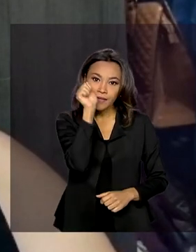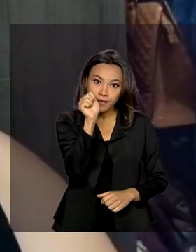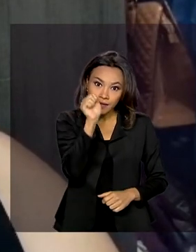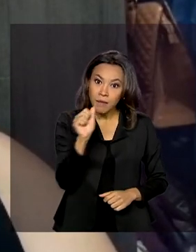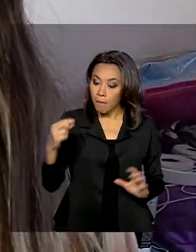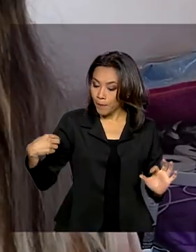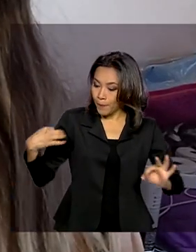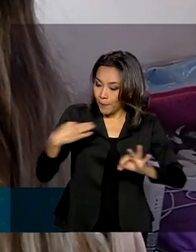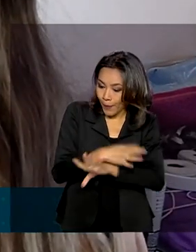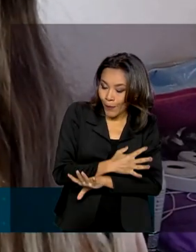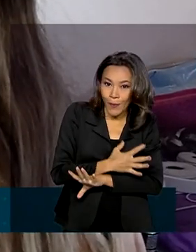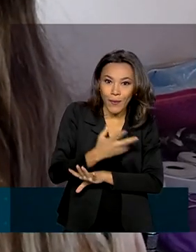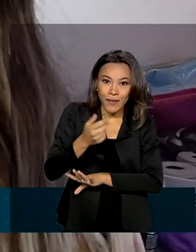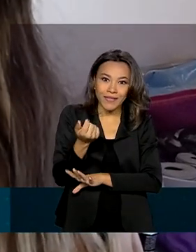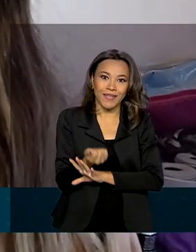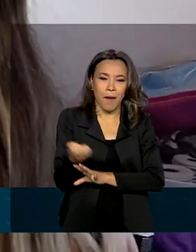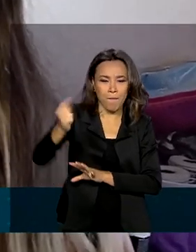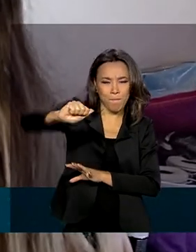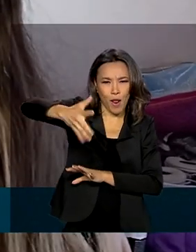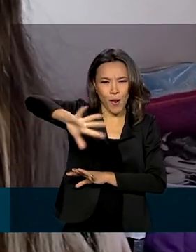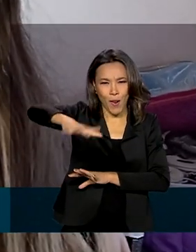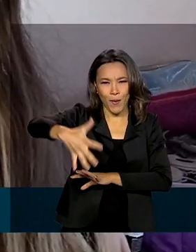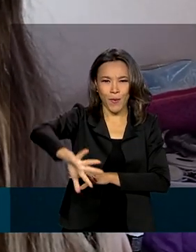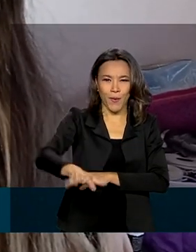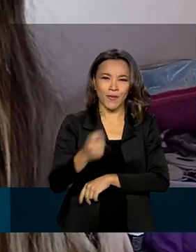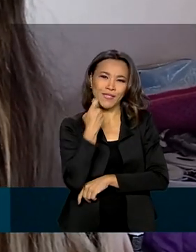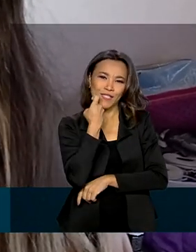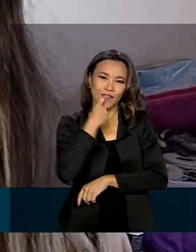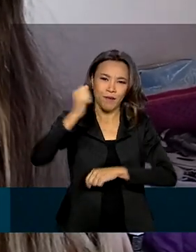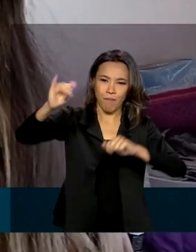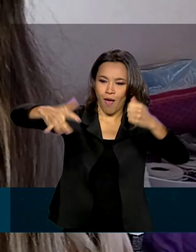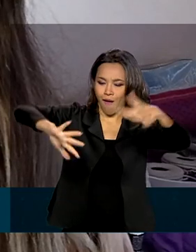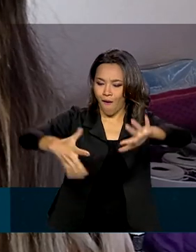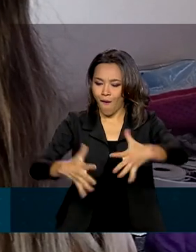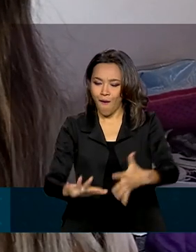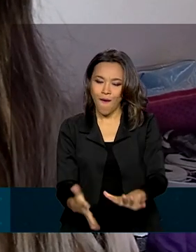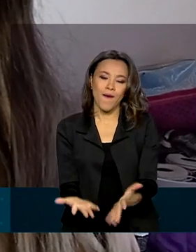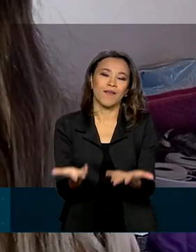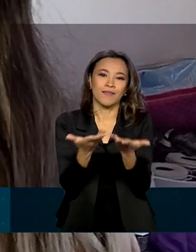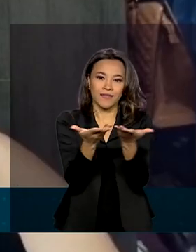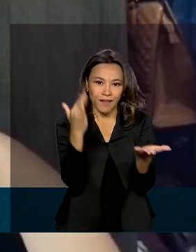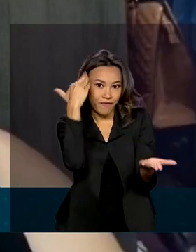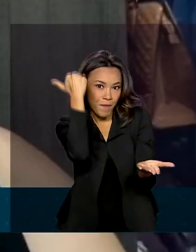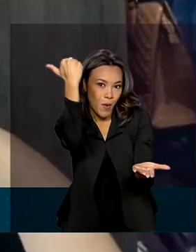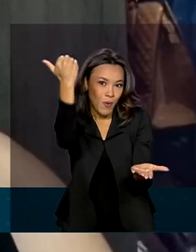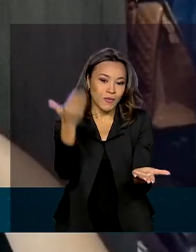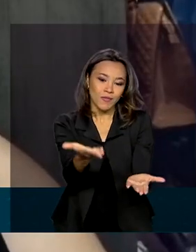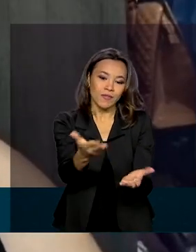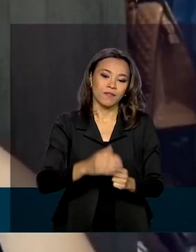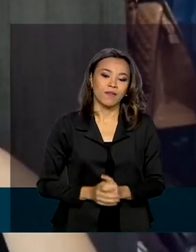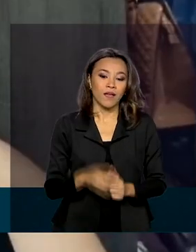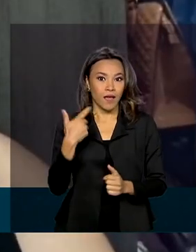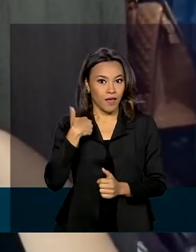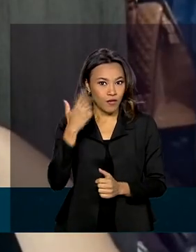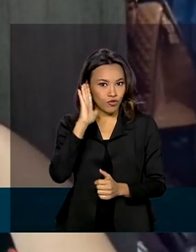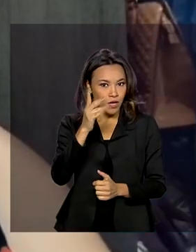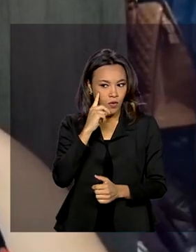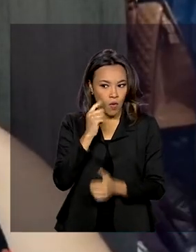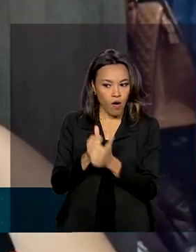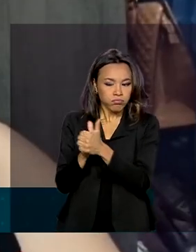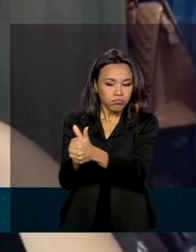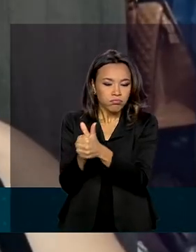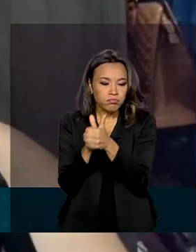pronta para aproveitar as ofertas da sexta-feira de descontos, conhecida como Black Friday. Estou acompanhando, já estou